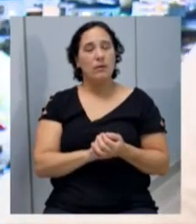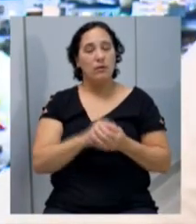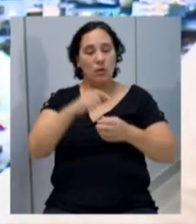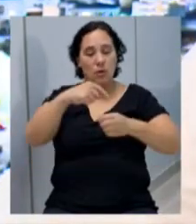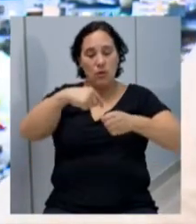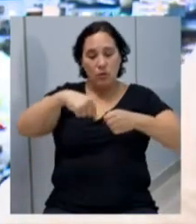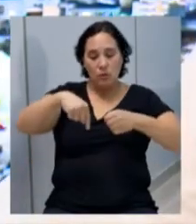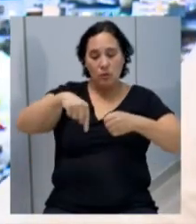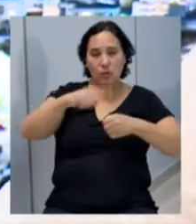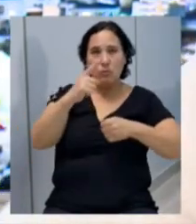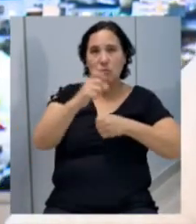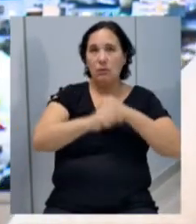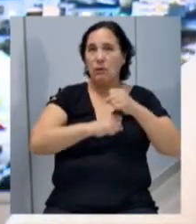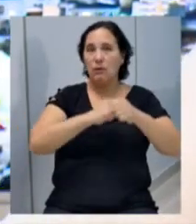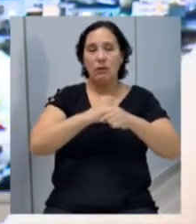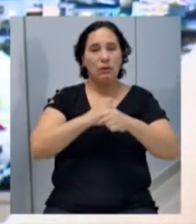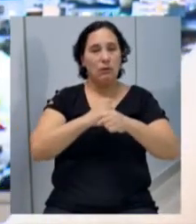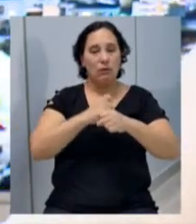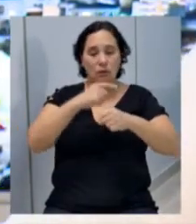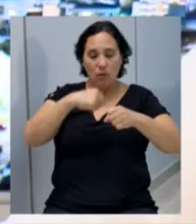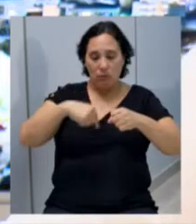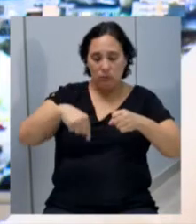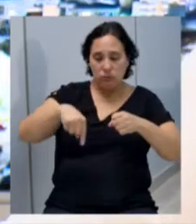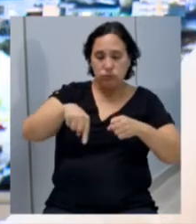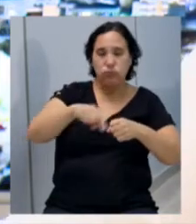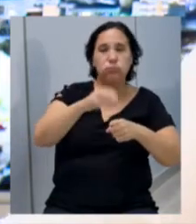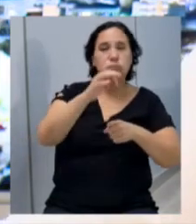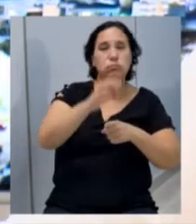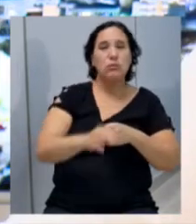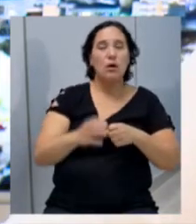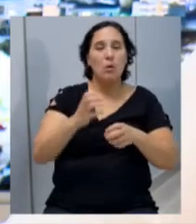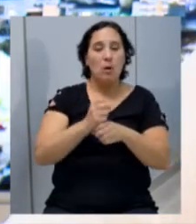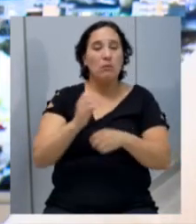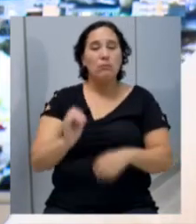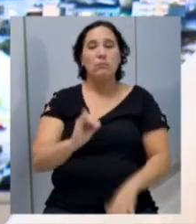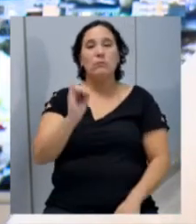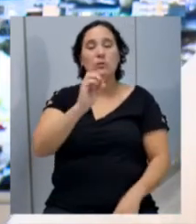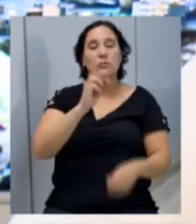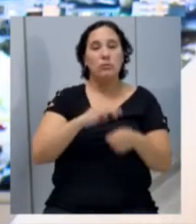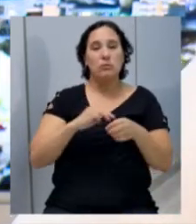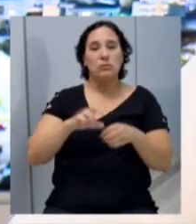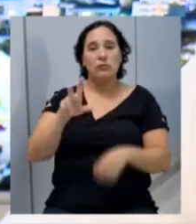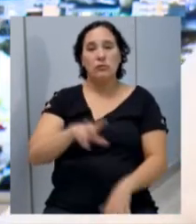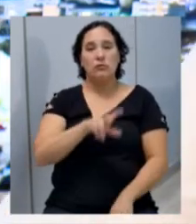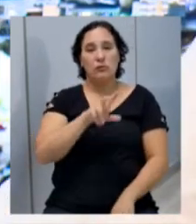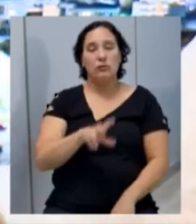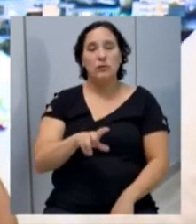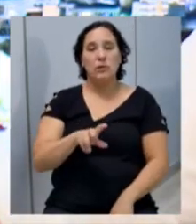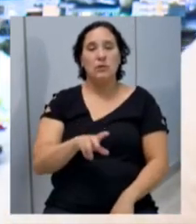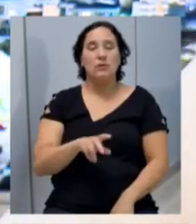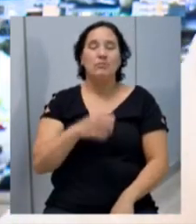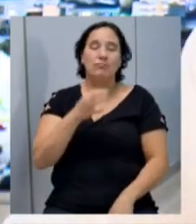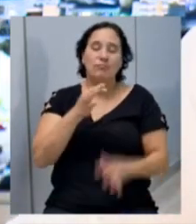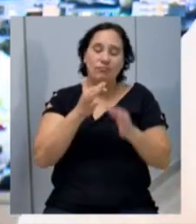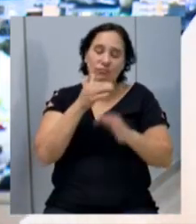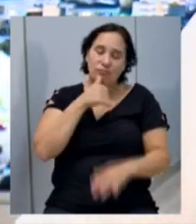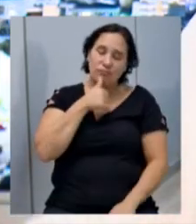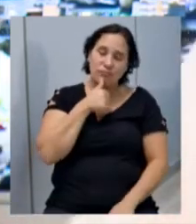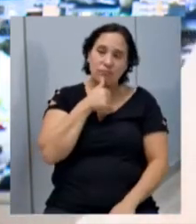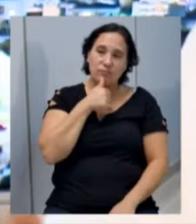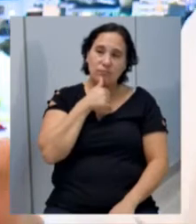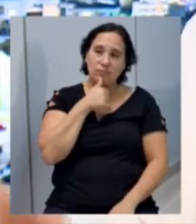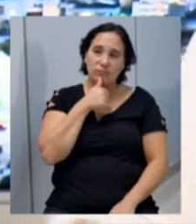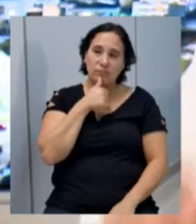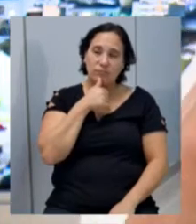viário, quase um ano, o contorno viário pronto, uma obra importante para o município do Xancherê, e, infelizmente, ainda